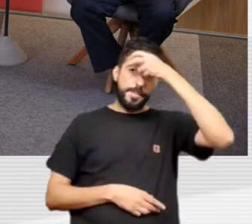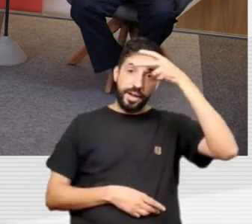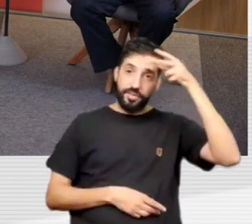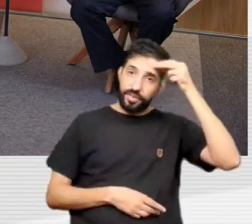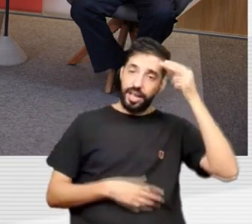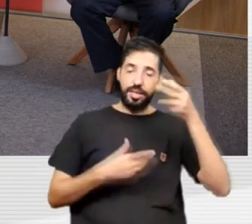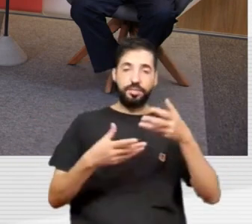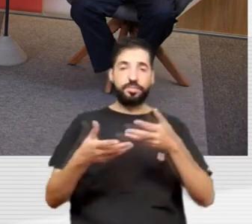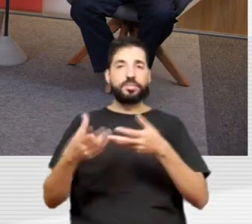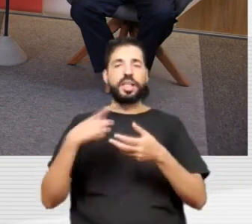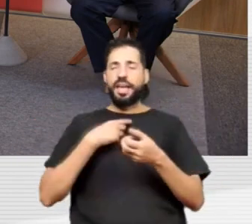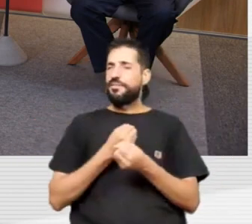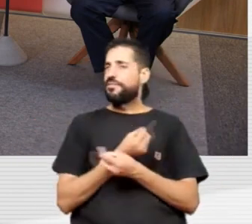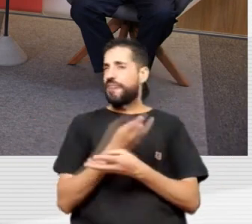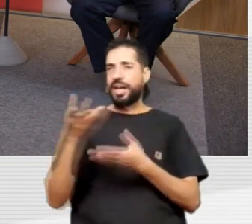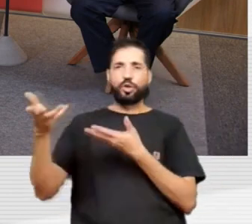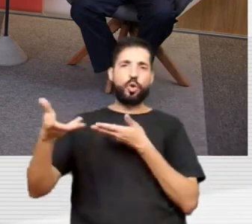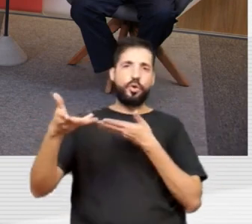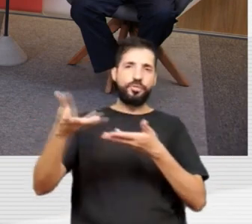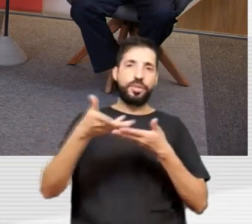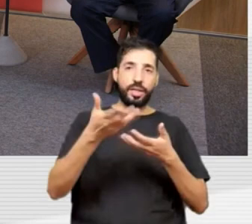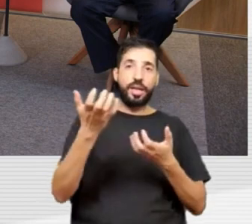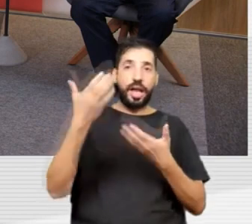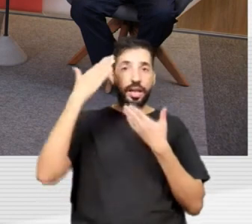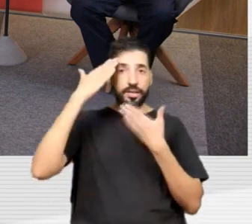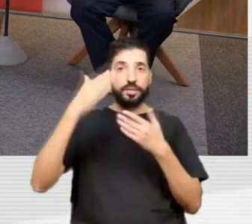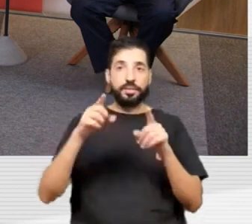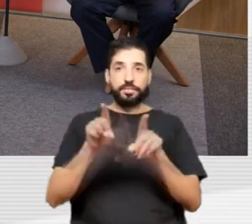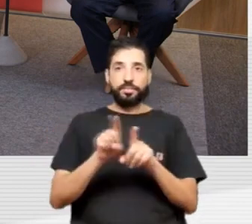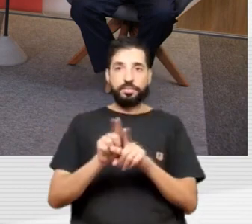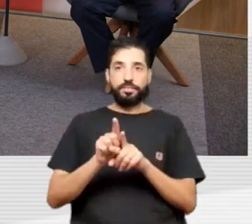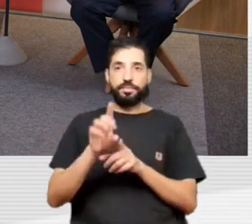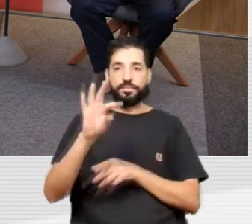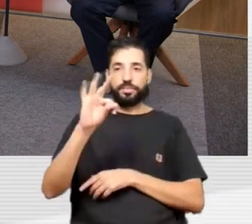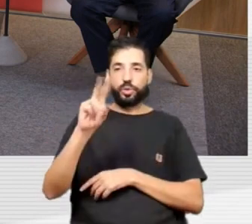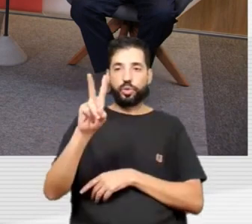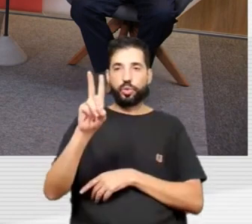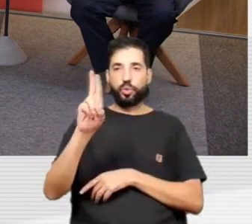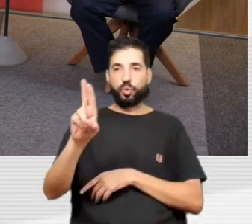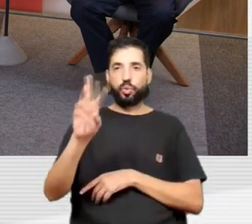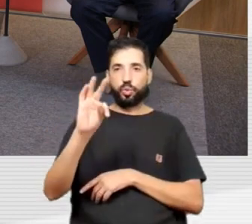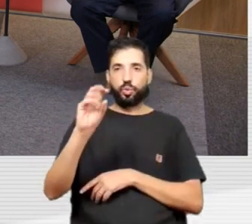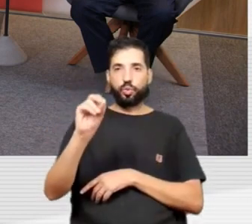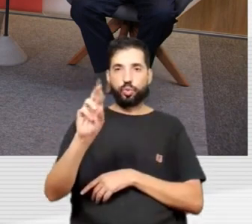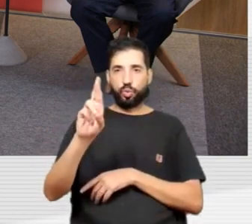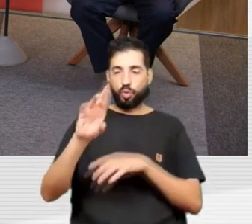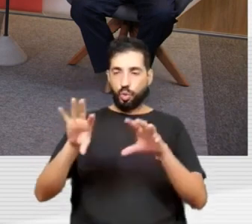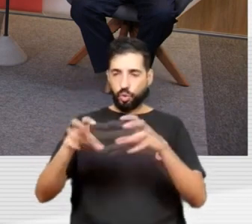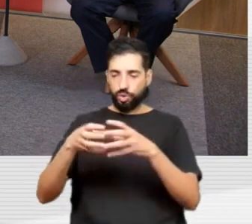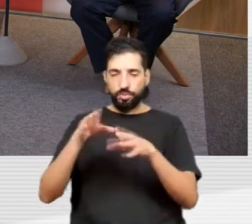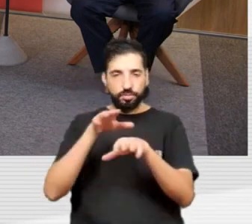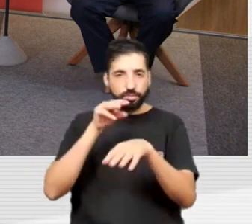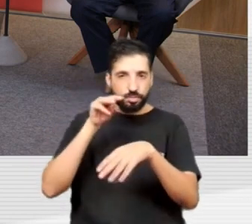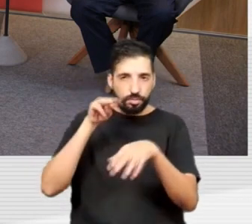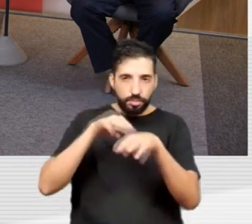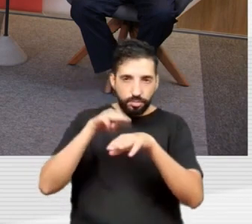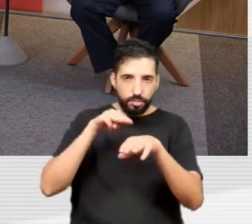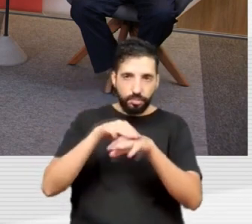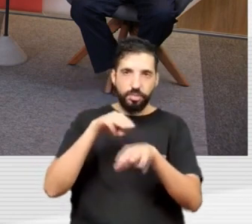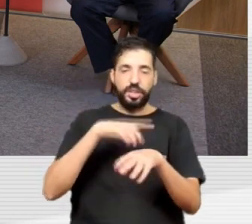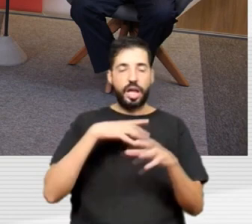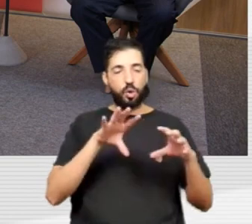inúmeros convidados. Quero agradecer também os tutores. A gente tem aqui um time de tutores que fica nos grupos de WhatsApp,